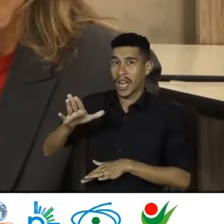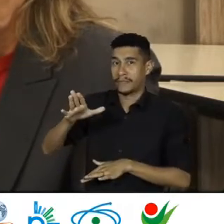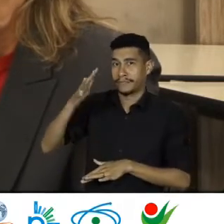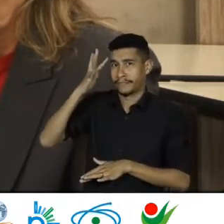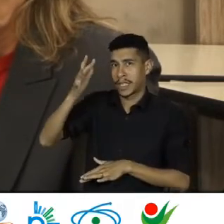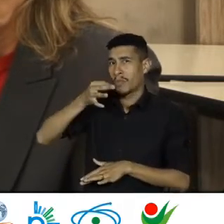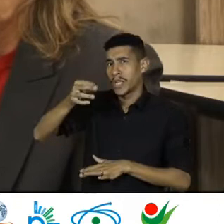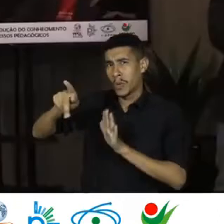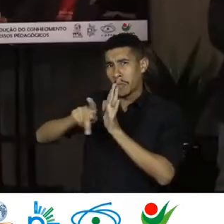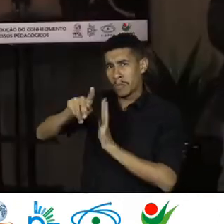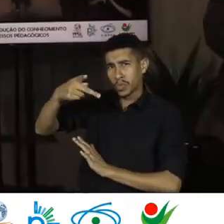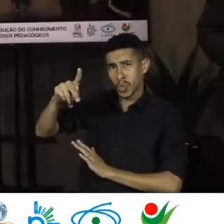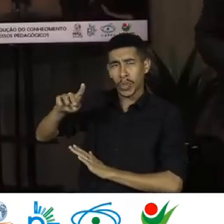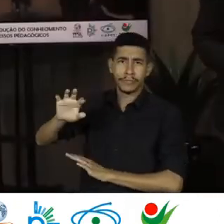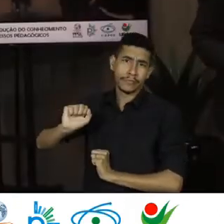Sobre isso Obrigado